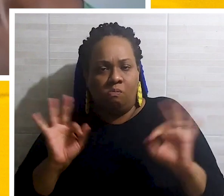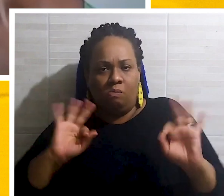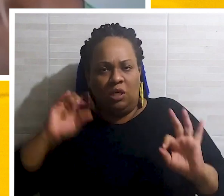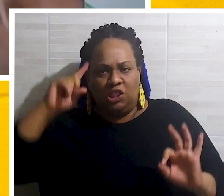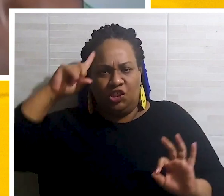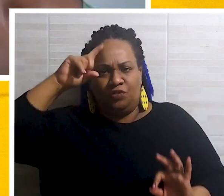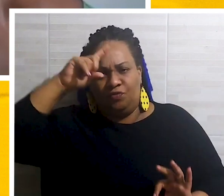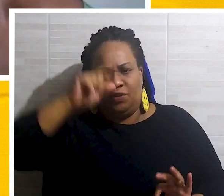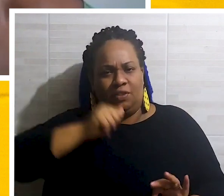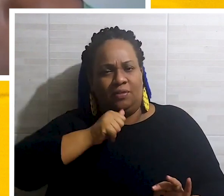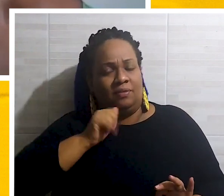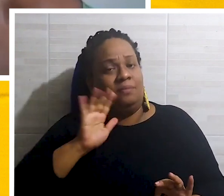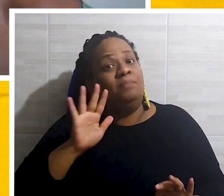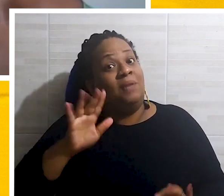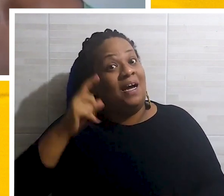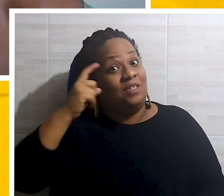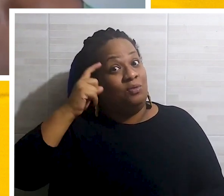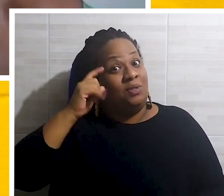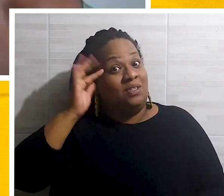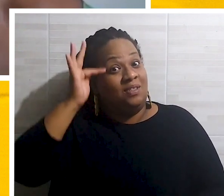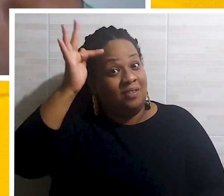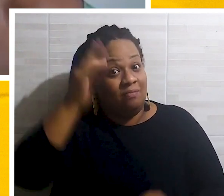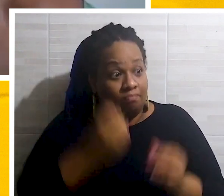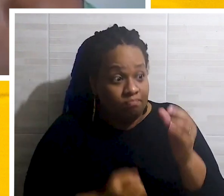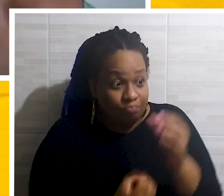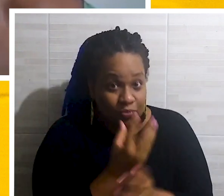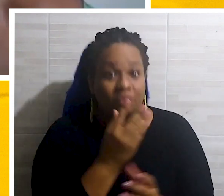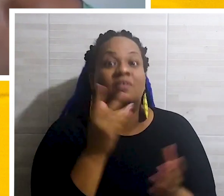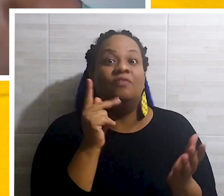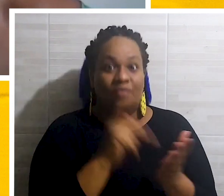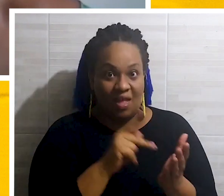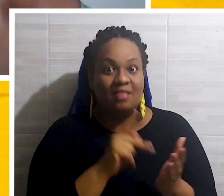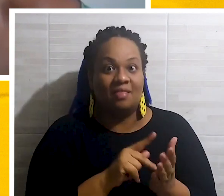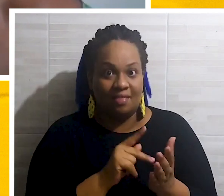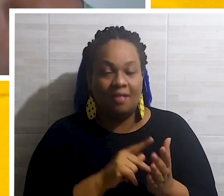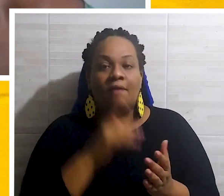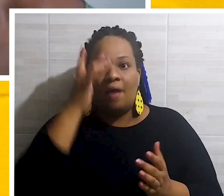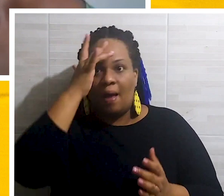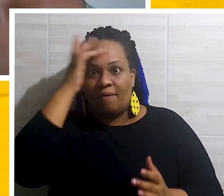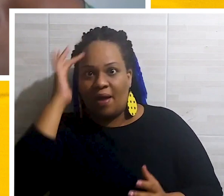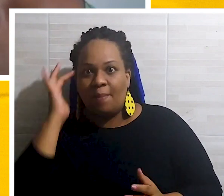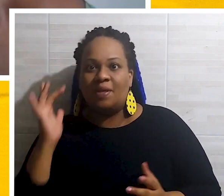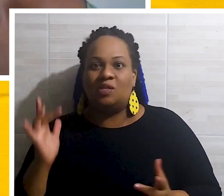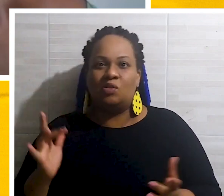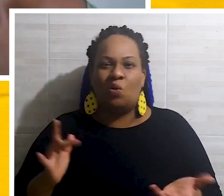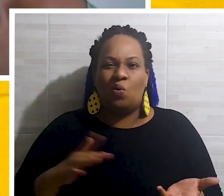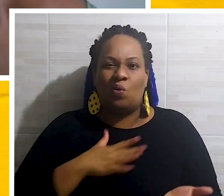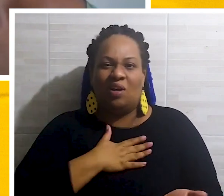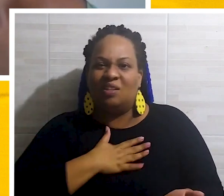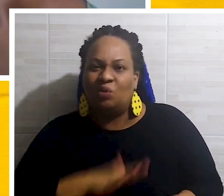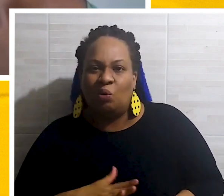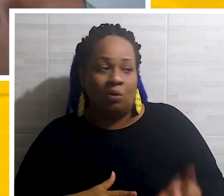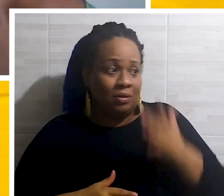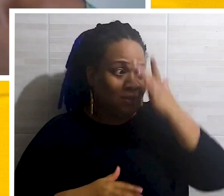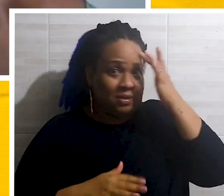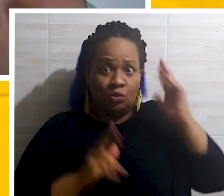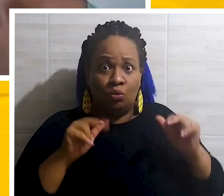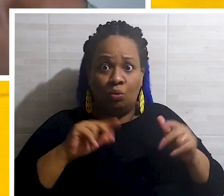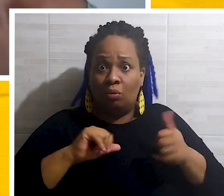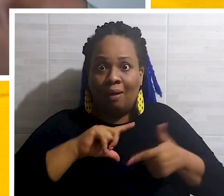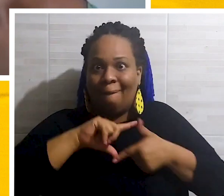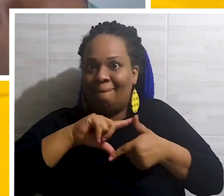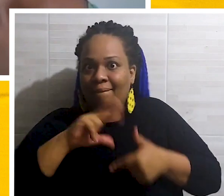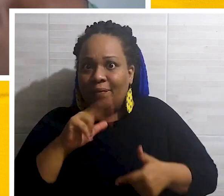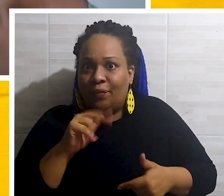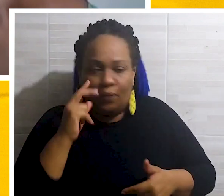entrados. Mas, gente já está pensando que quando a gente lançar o Tótem, de fato, vai ter gente que tem a versão, tecnologia. Tem gente que não